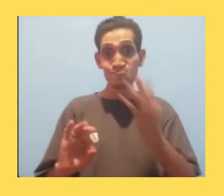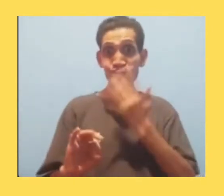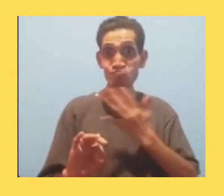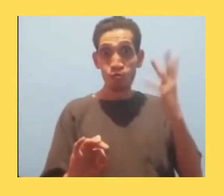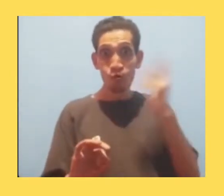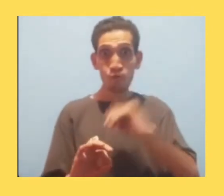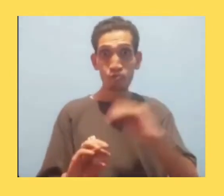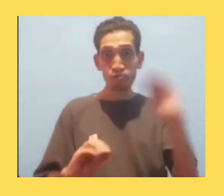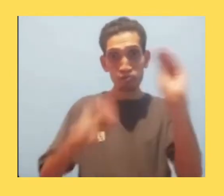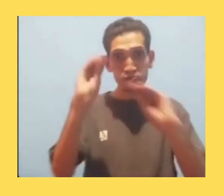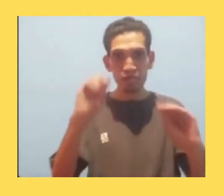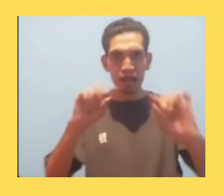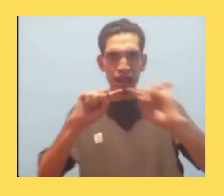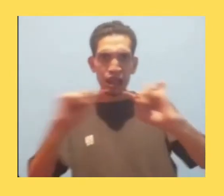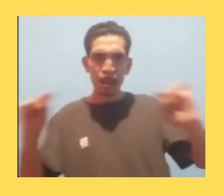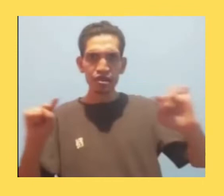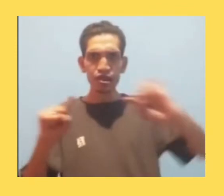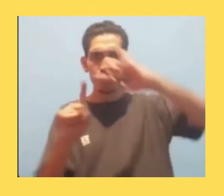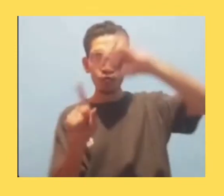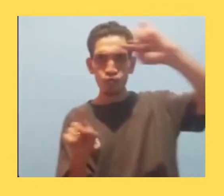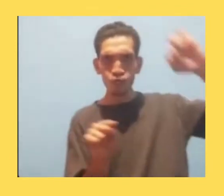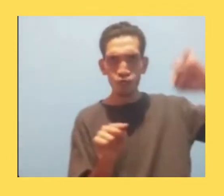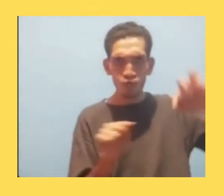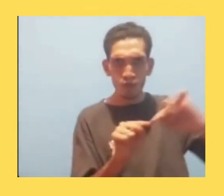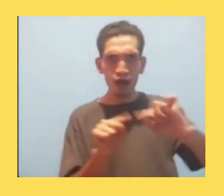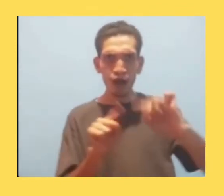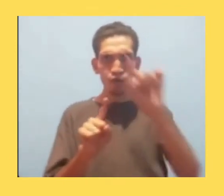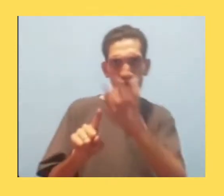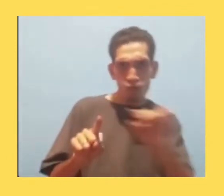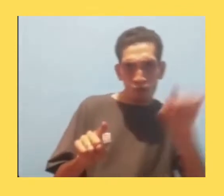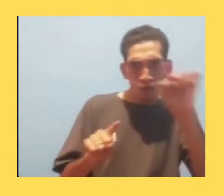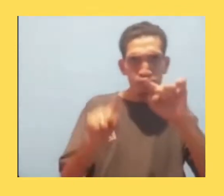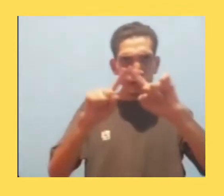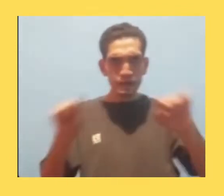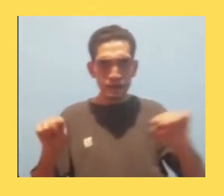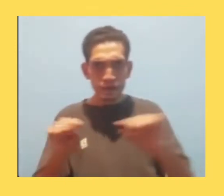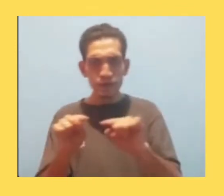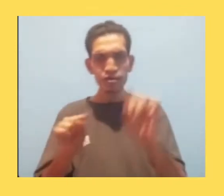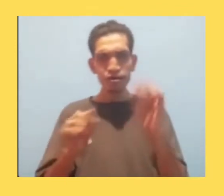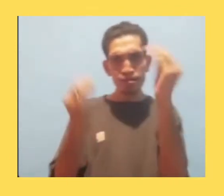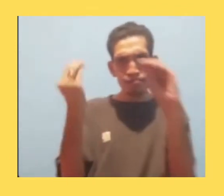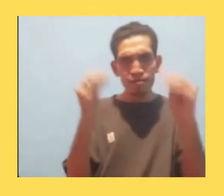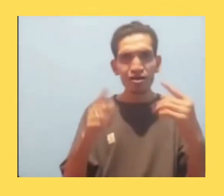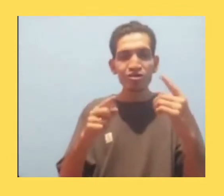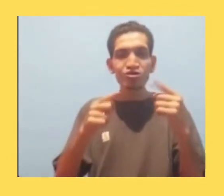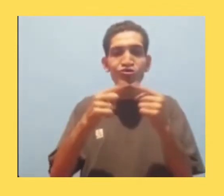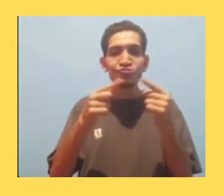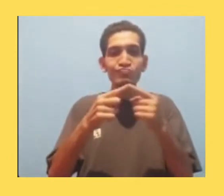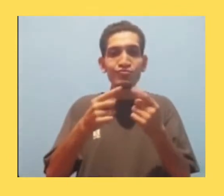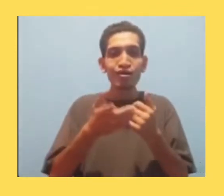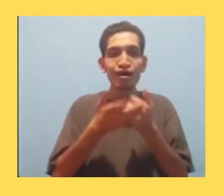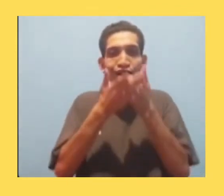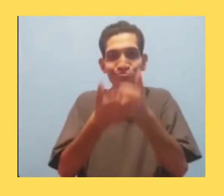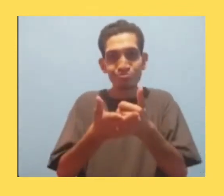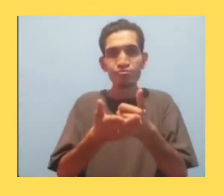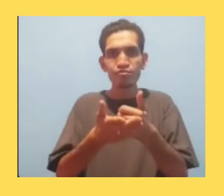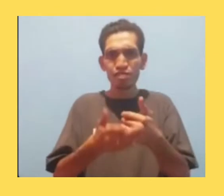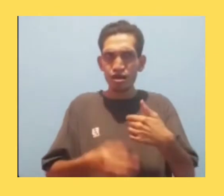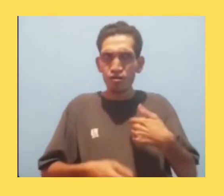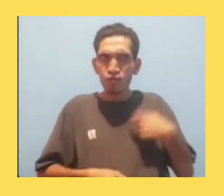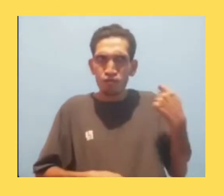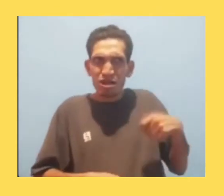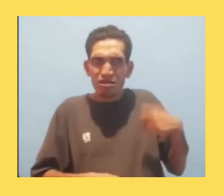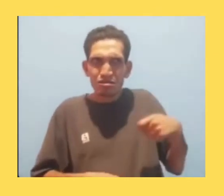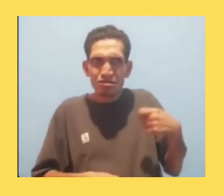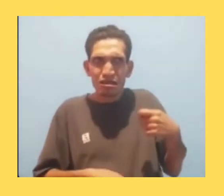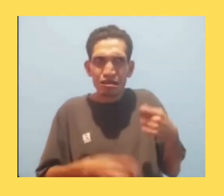essas linhas, essas formas que a gente usa no documento do Word, não necessariamente precisam